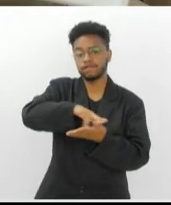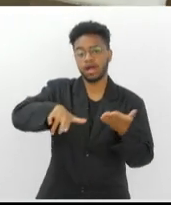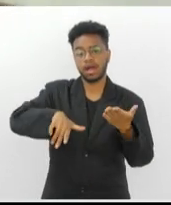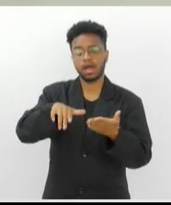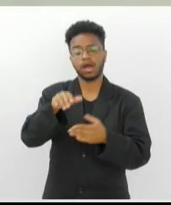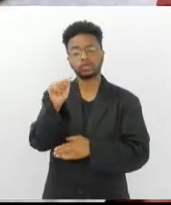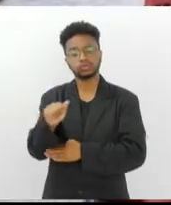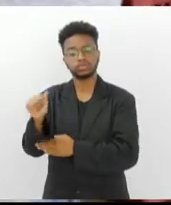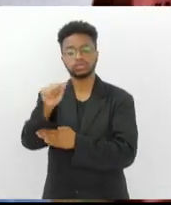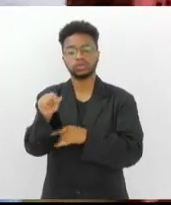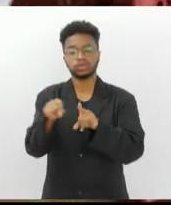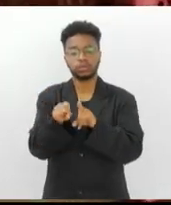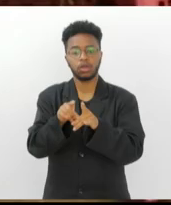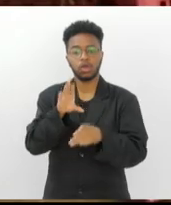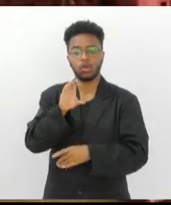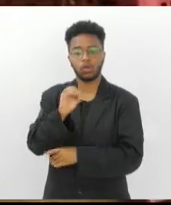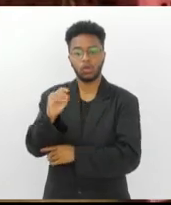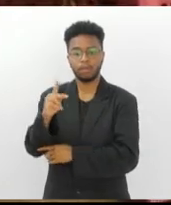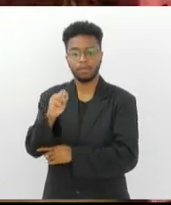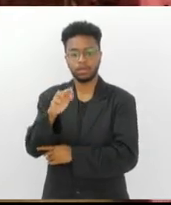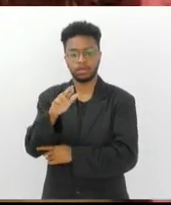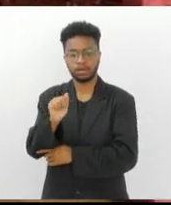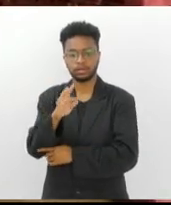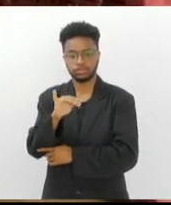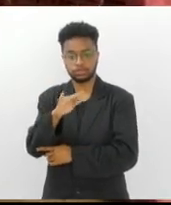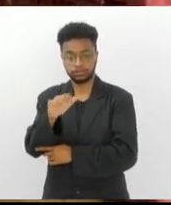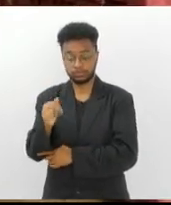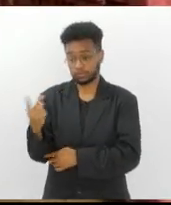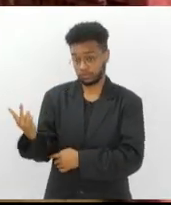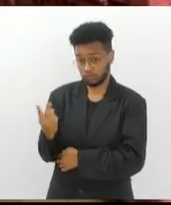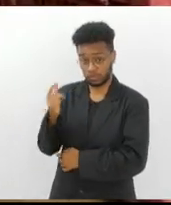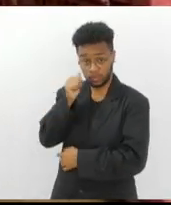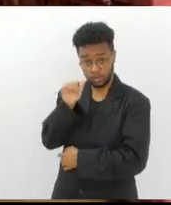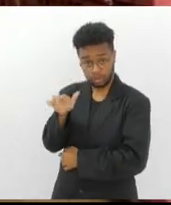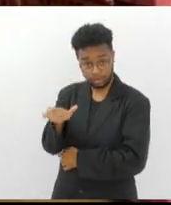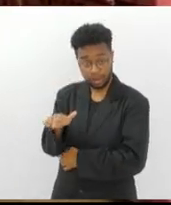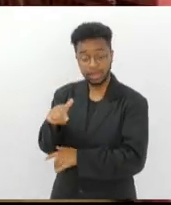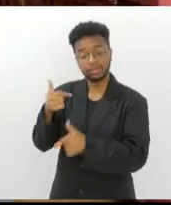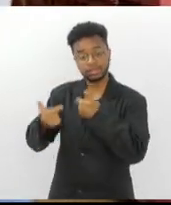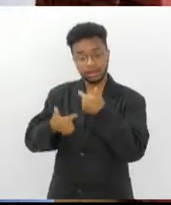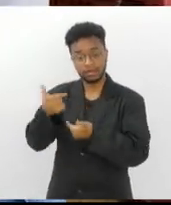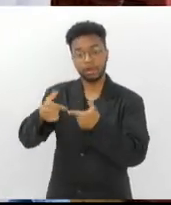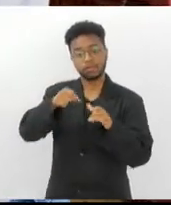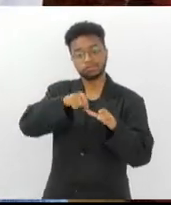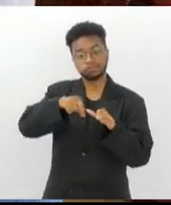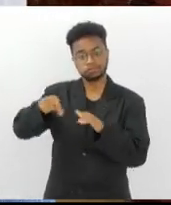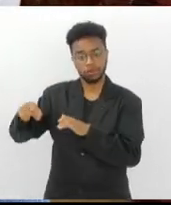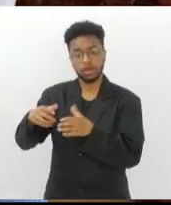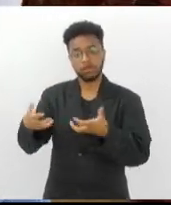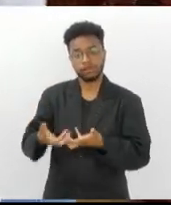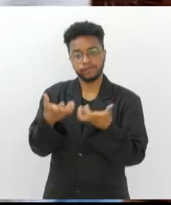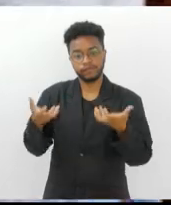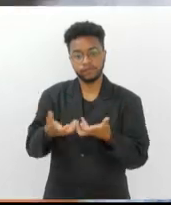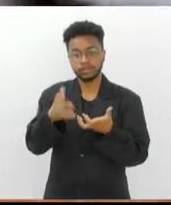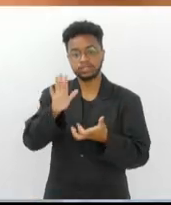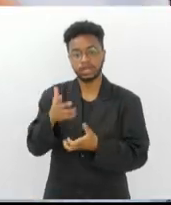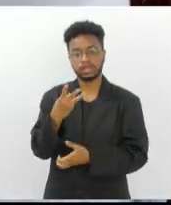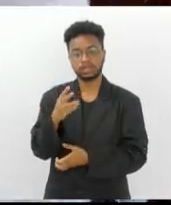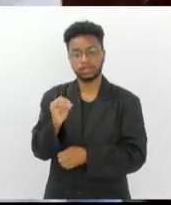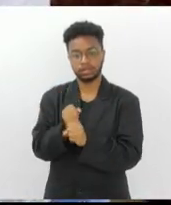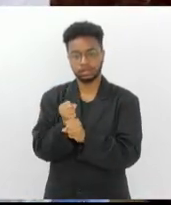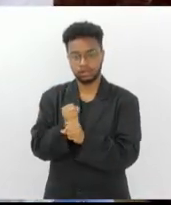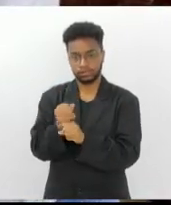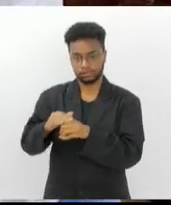cooperativas. As irmãs Silvânia e Marilsa Medeiros trabalham na produção de hortaliças há mais de 30 anos